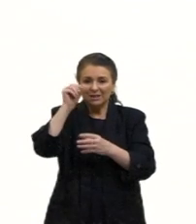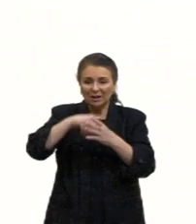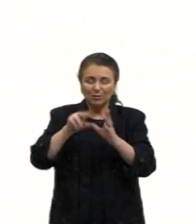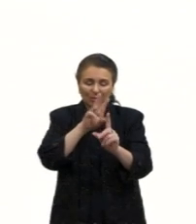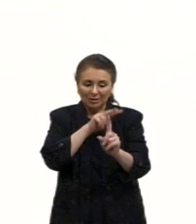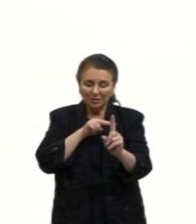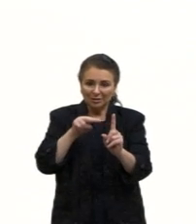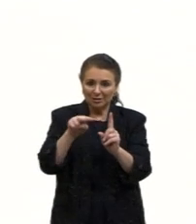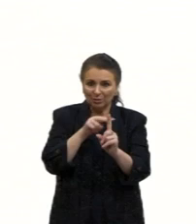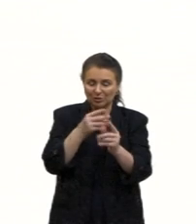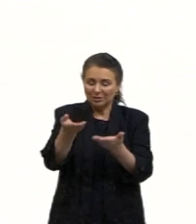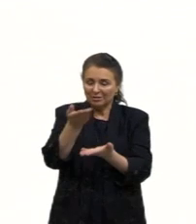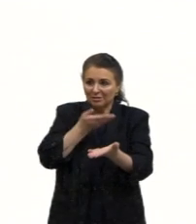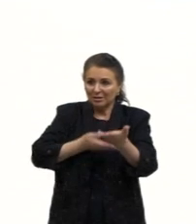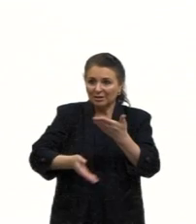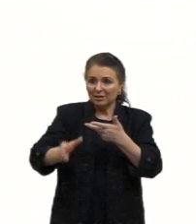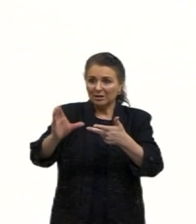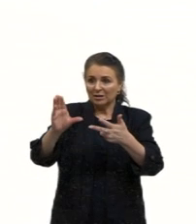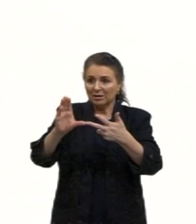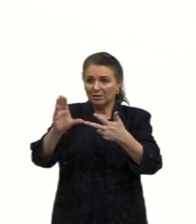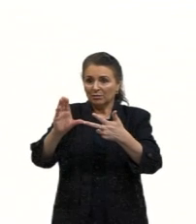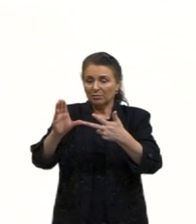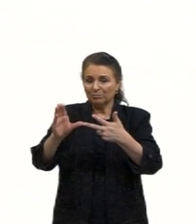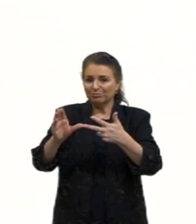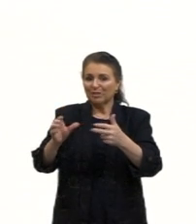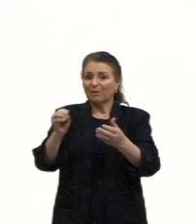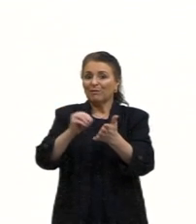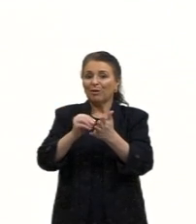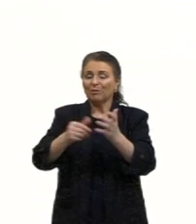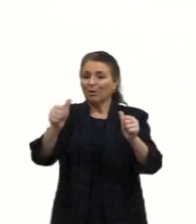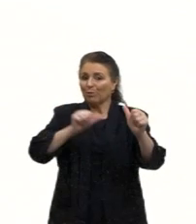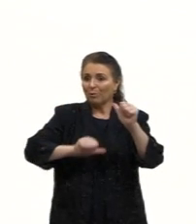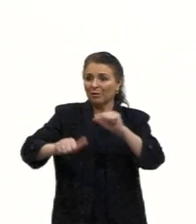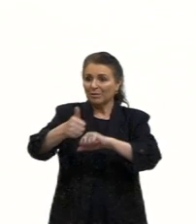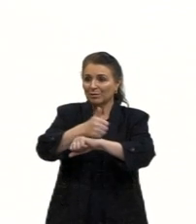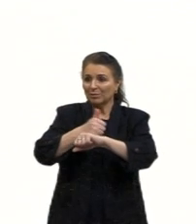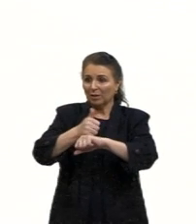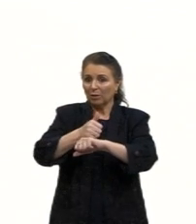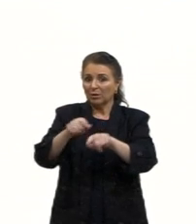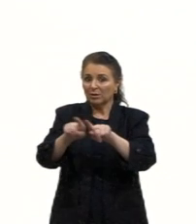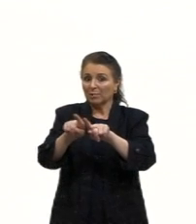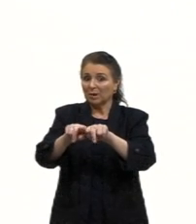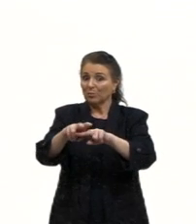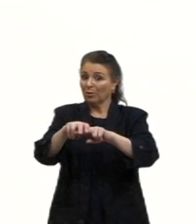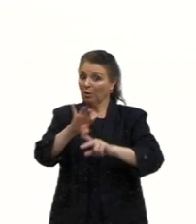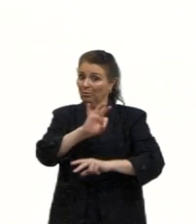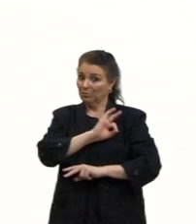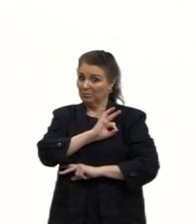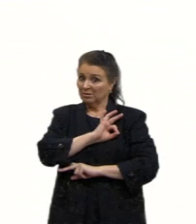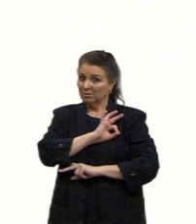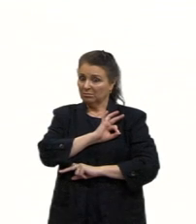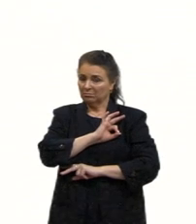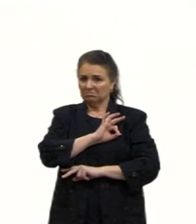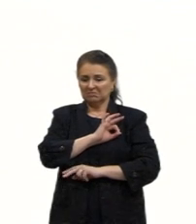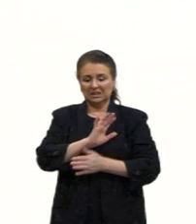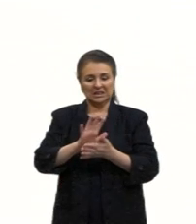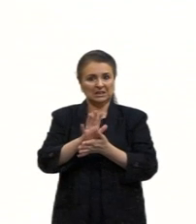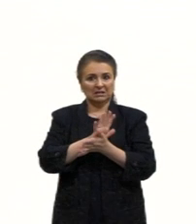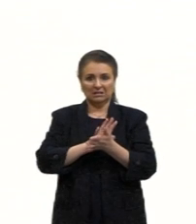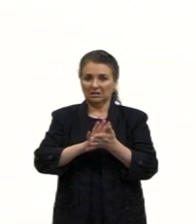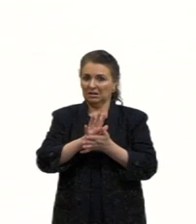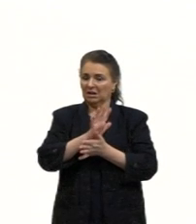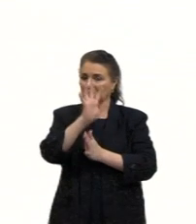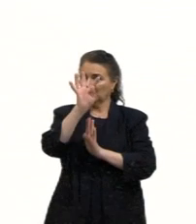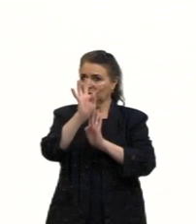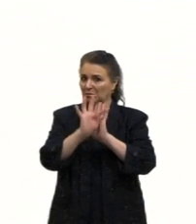interação. C, desqualificação profissional e ação policial, também não está falando sobre isso. A gente até poderia